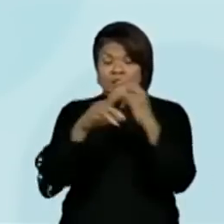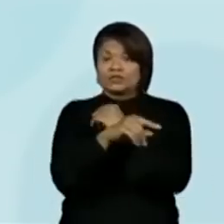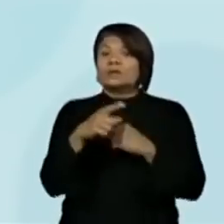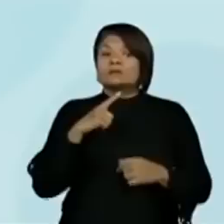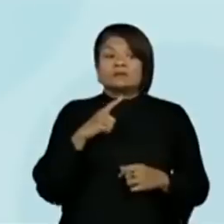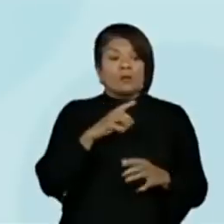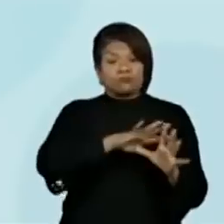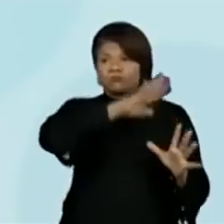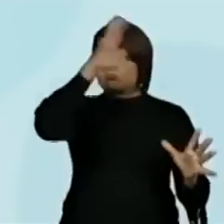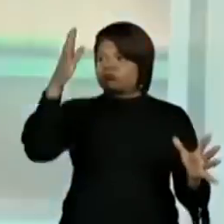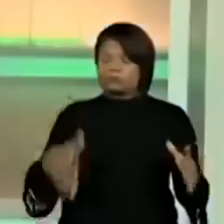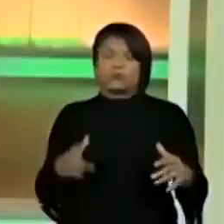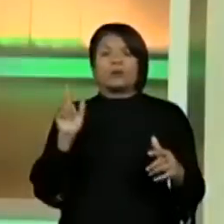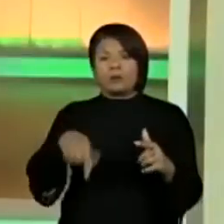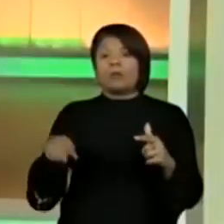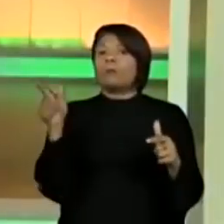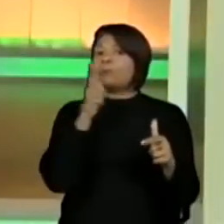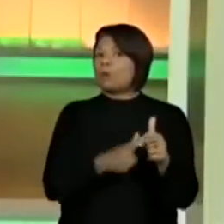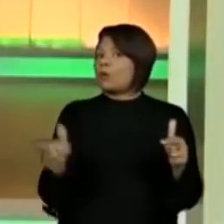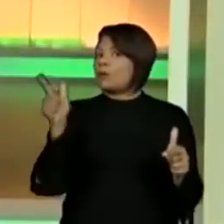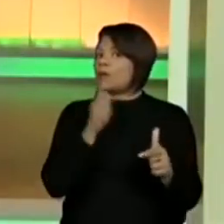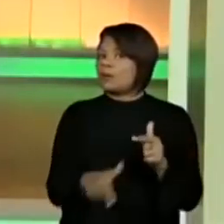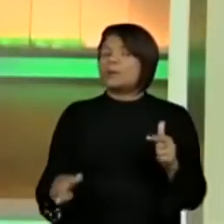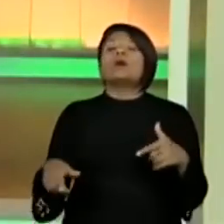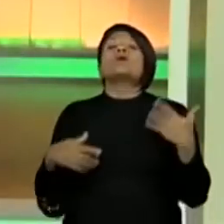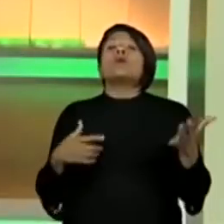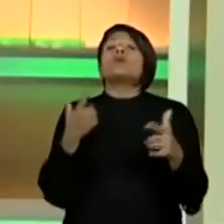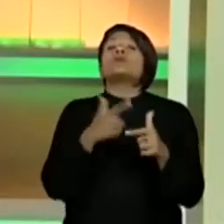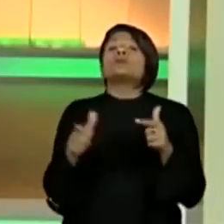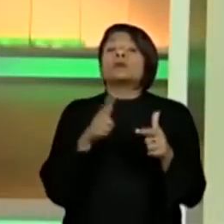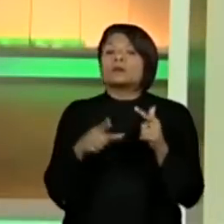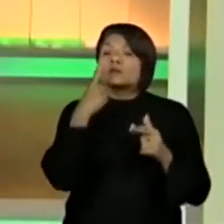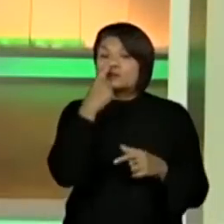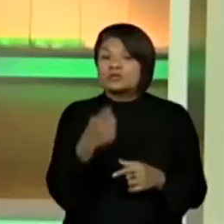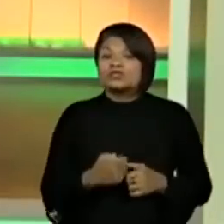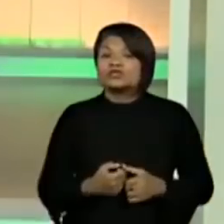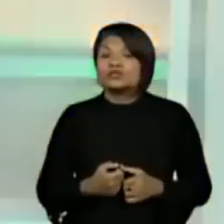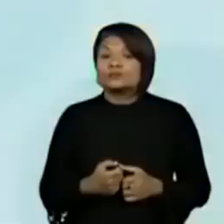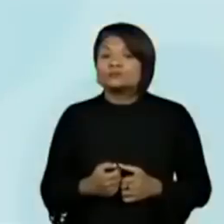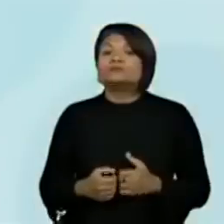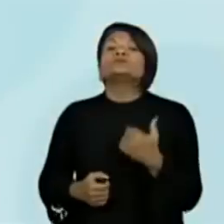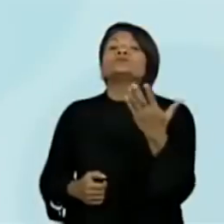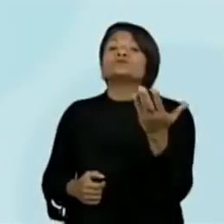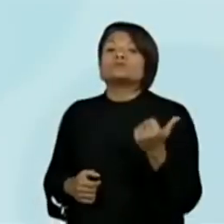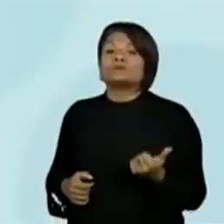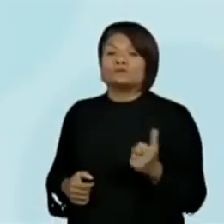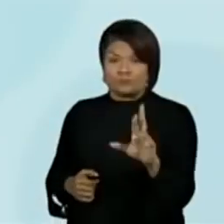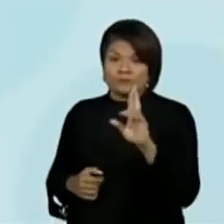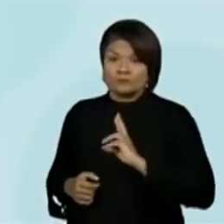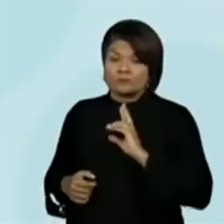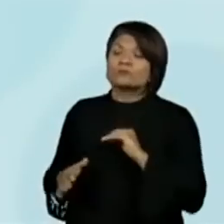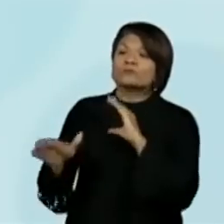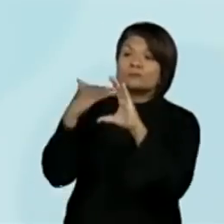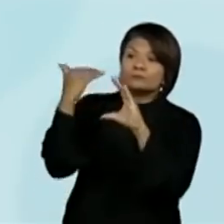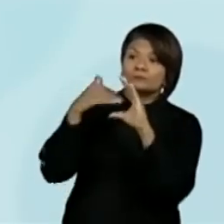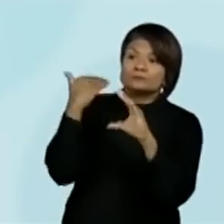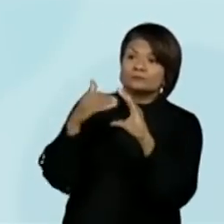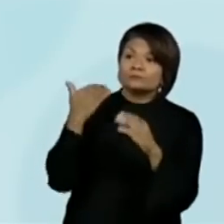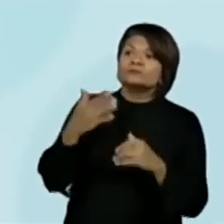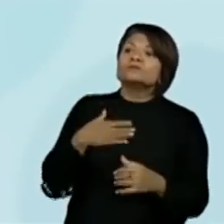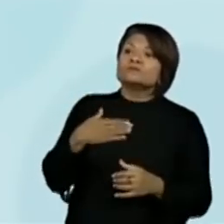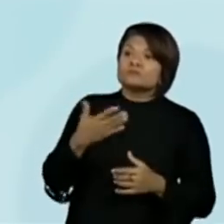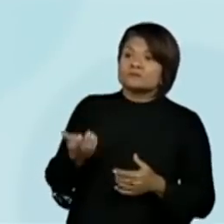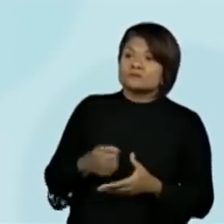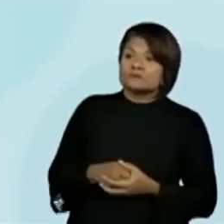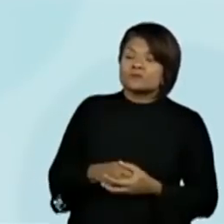lixo é um problemão. Qual é o problema do lixo? Qual é problema do lixo? Respondam para mim, chat agora. Qual é